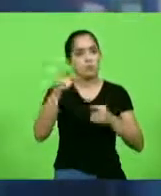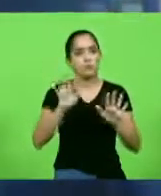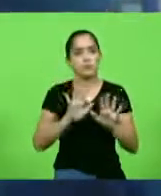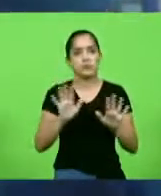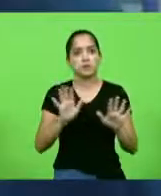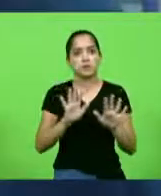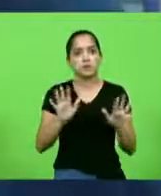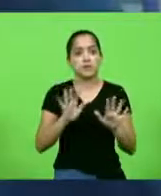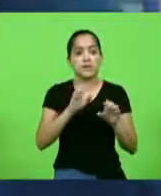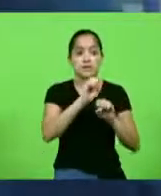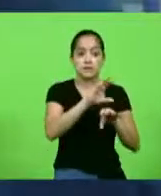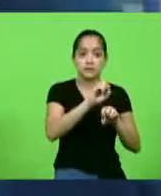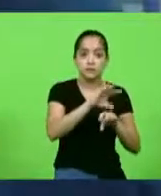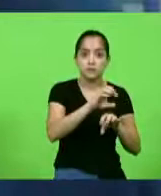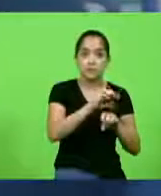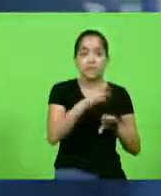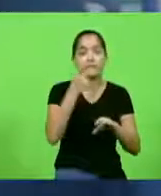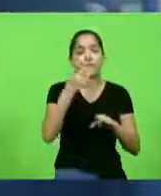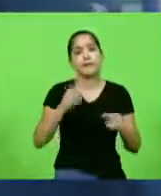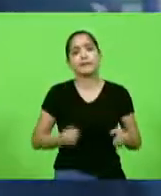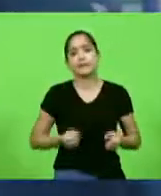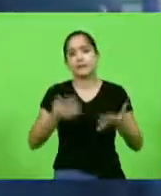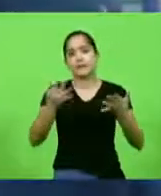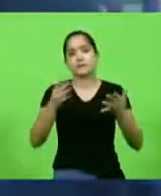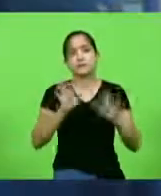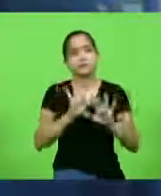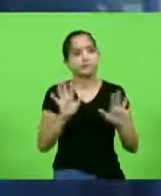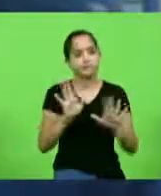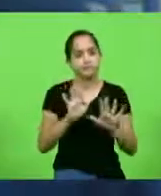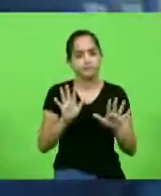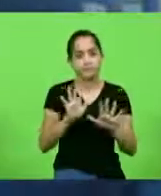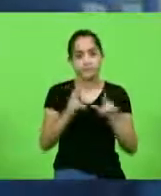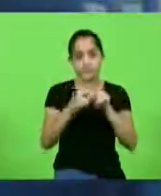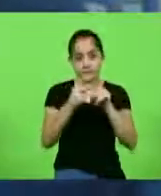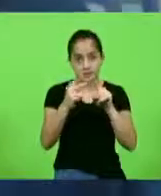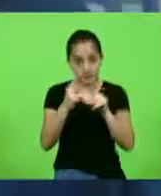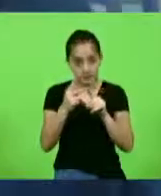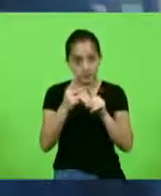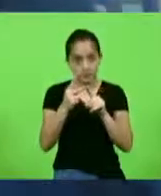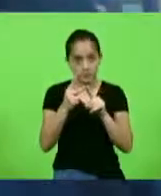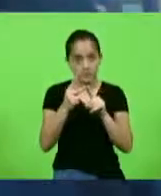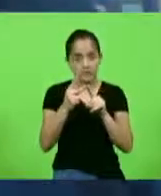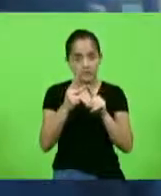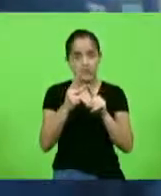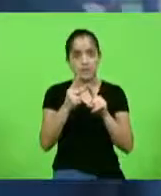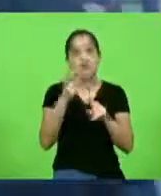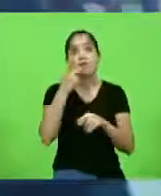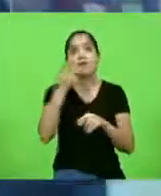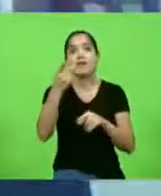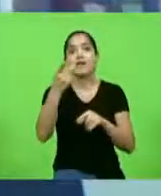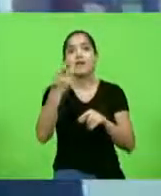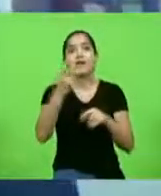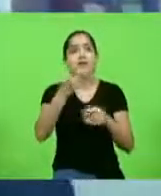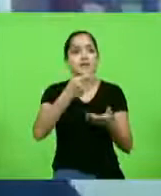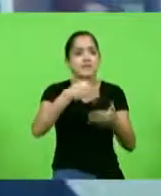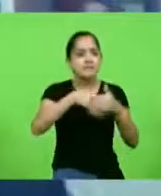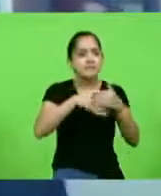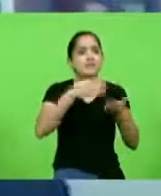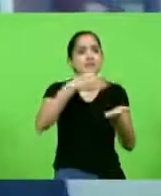educação não é falar em gasto. Nessas duas pastas é falar em investimento.